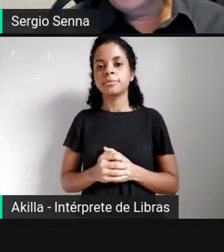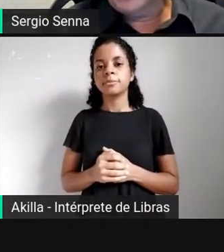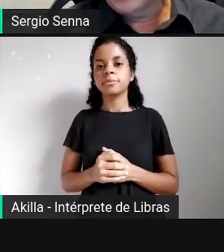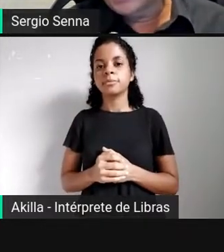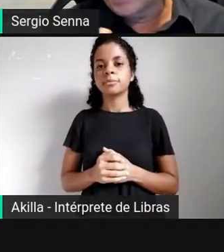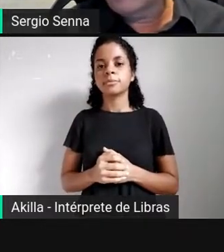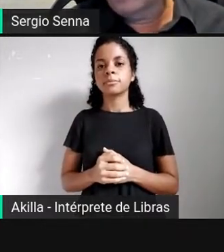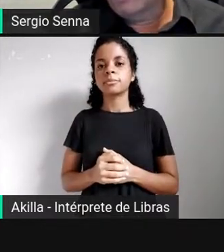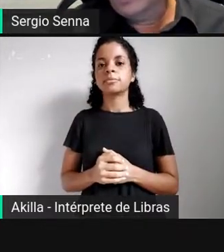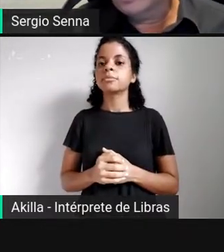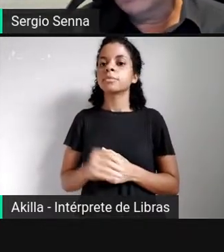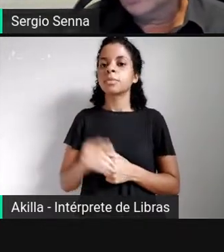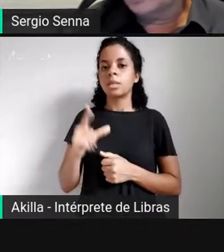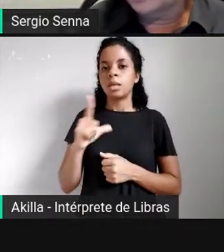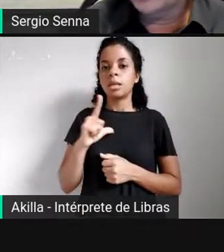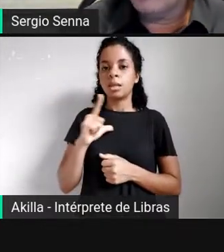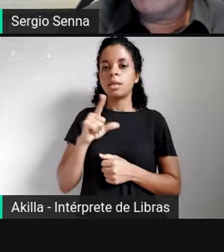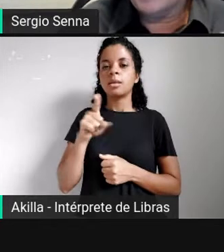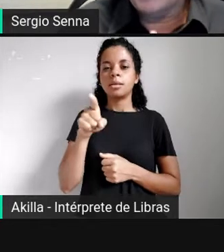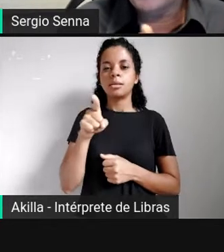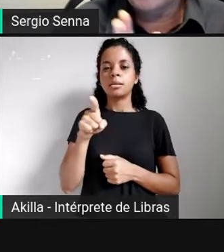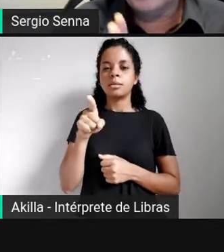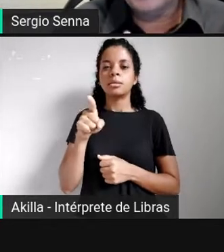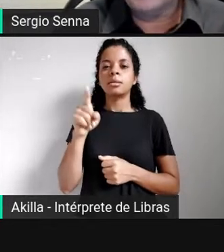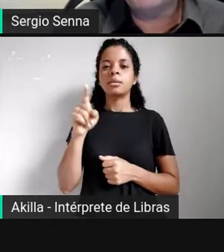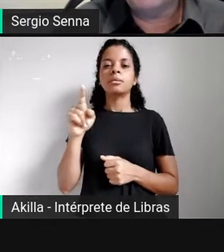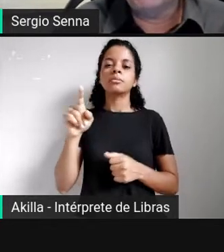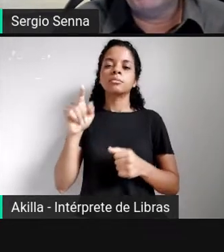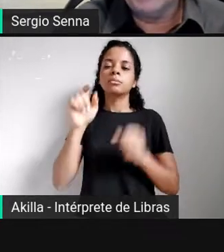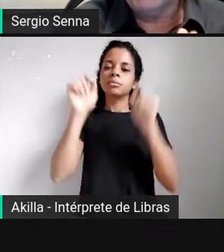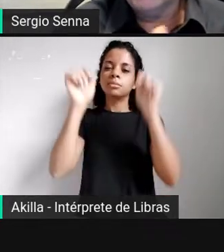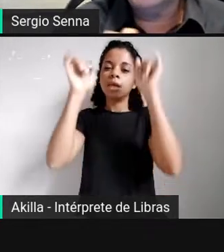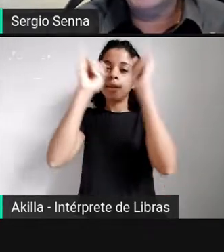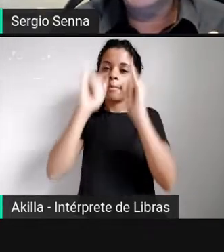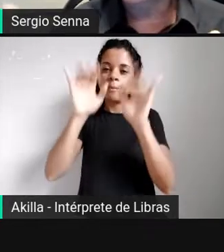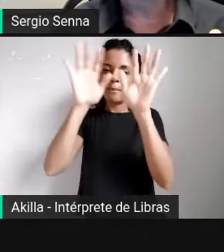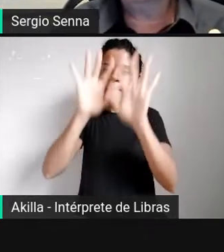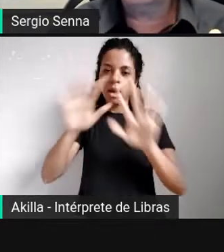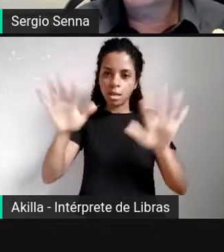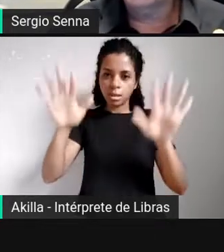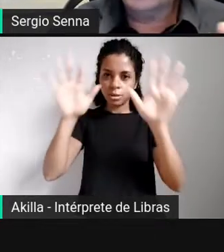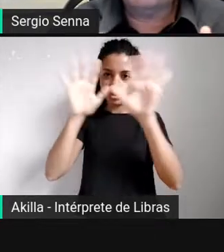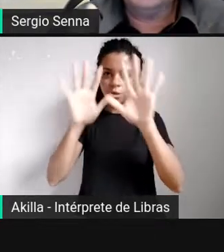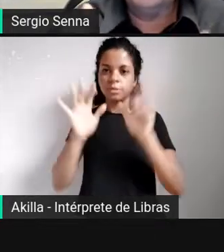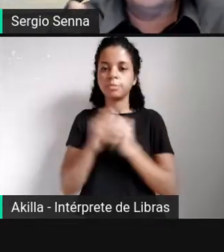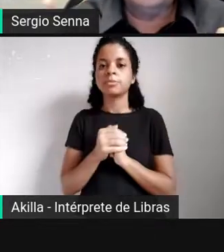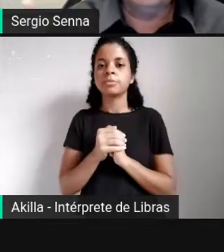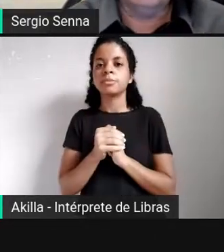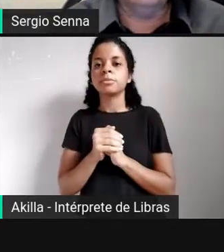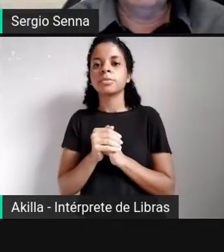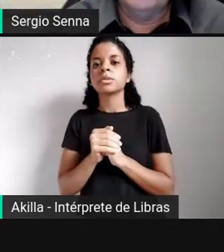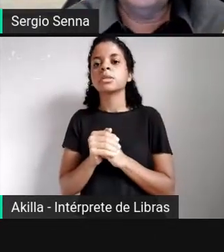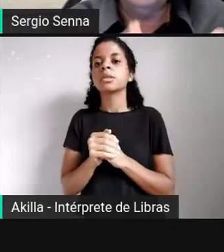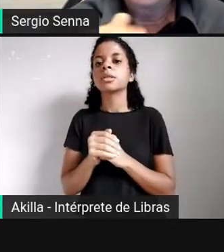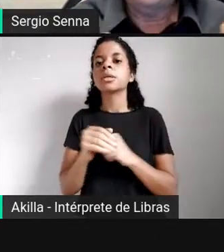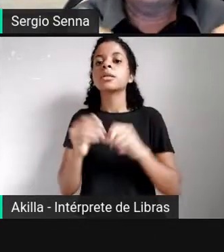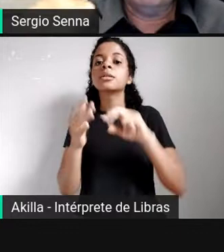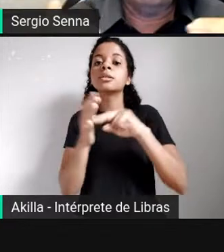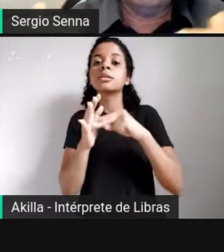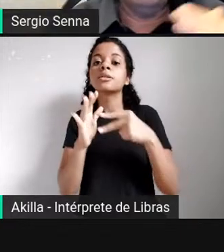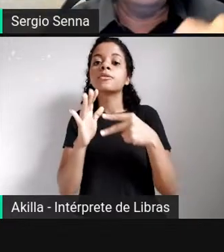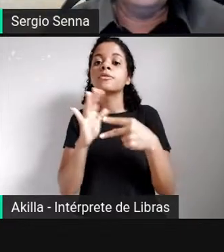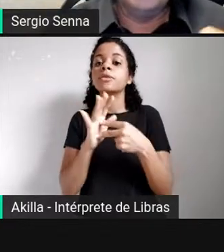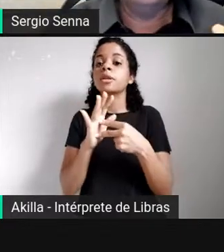Aqui nós temos essa figura que eu só quis dizer como é a concatenação, no tempo, das decisões humanas.